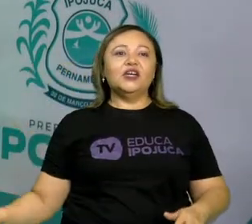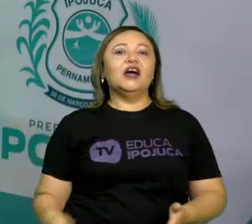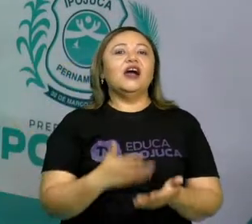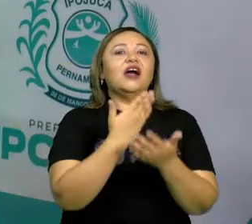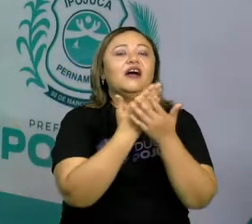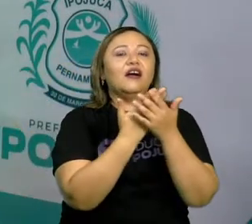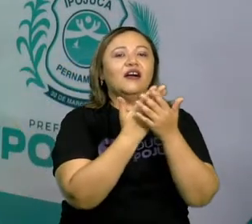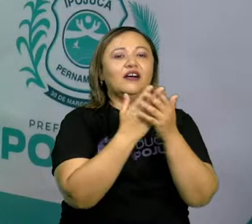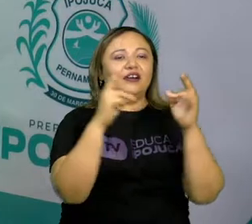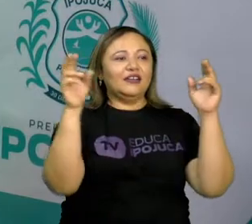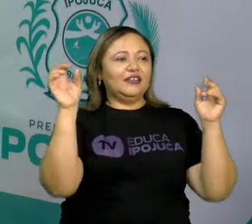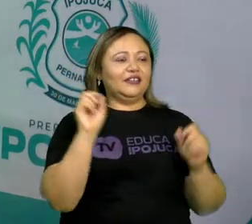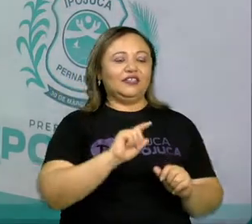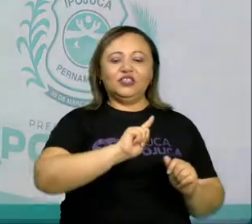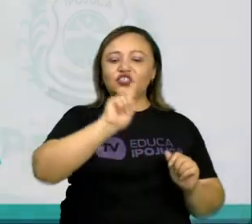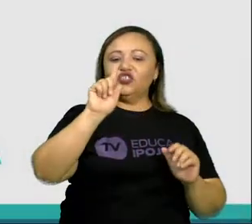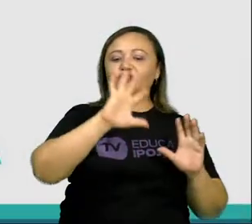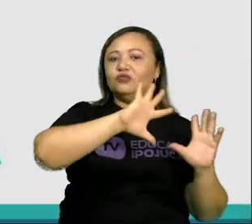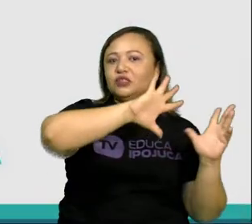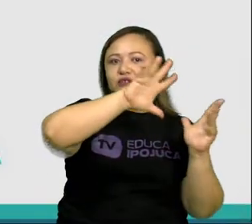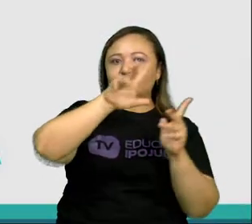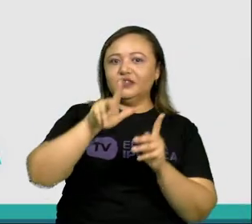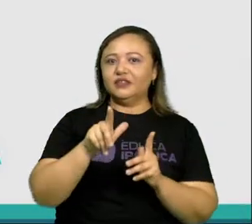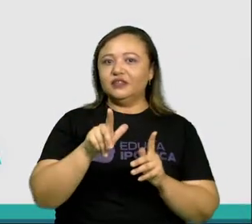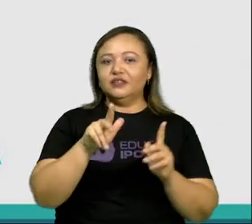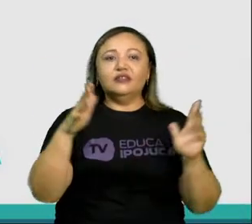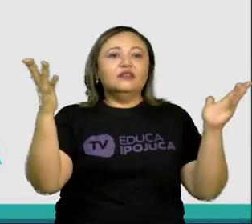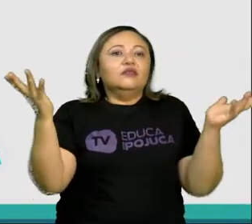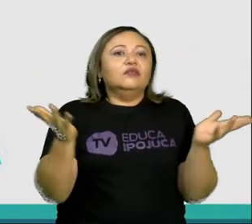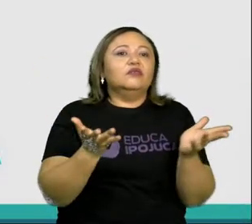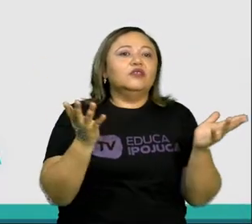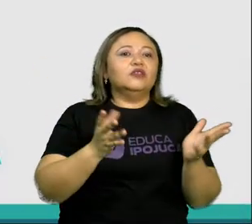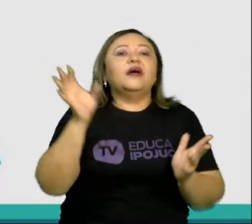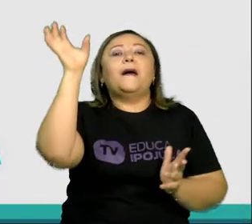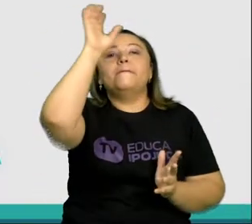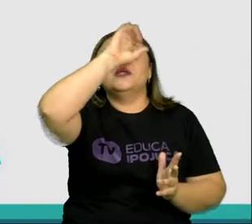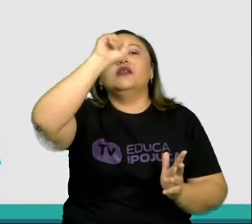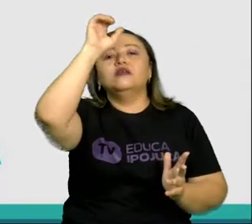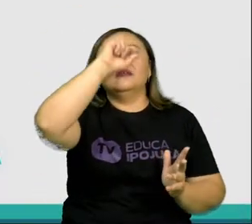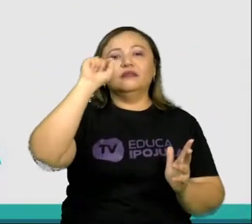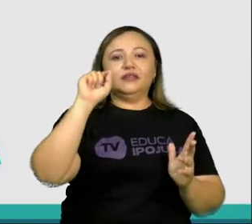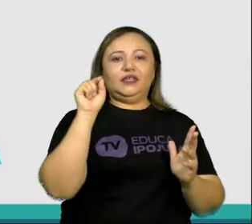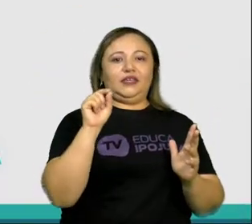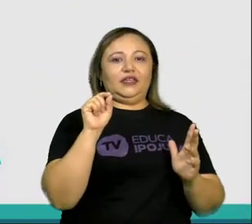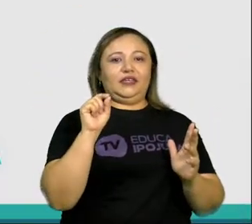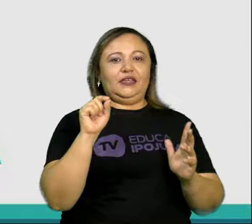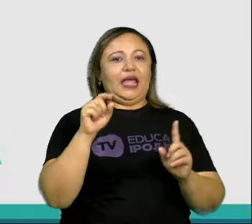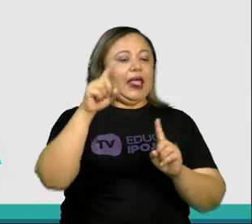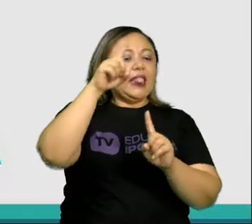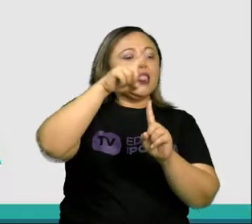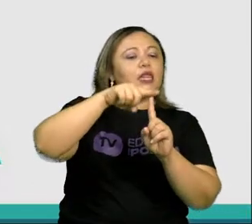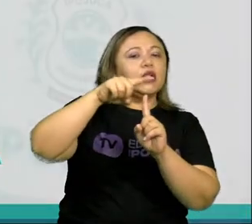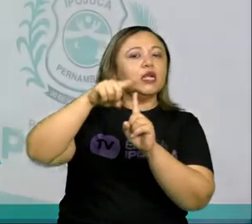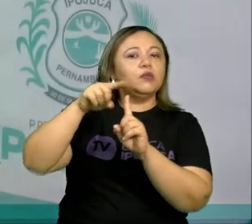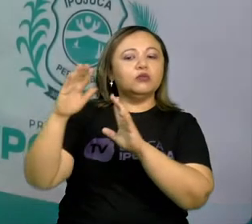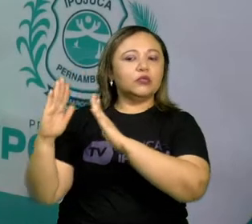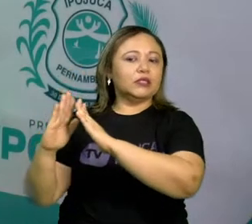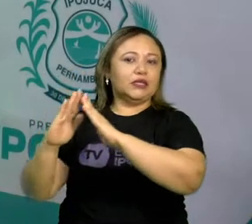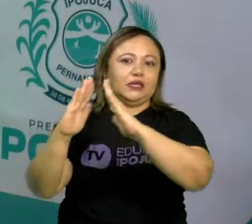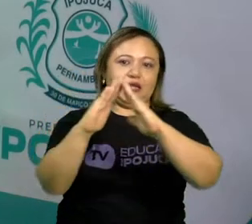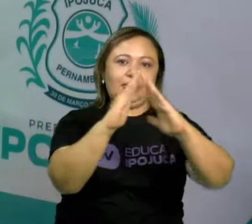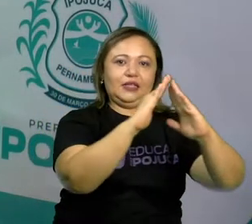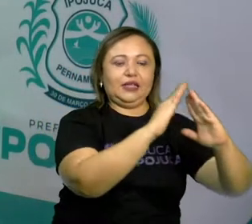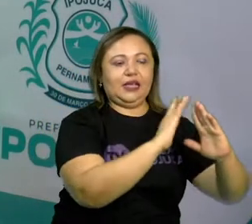geografia. Hoje nós iremos aprender sobre tipos de moradias. E você sabe o que é moradias?